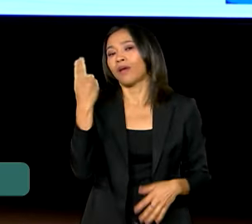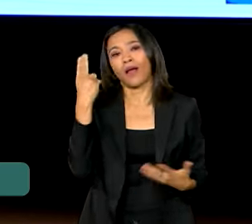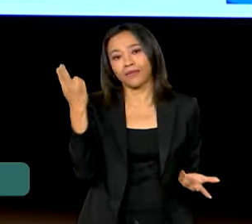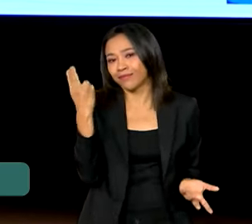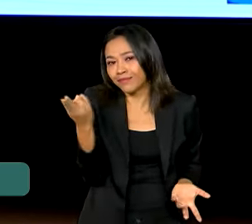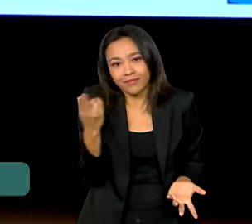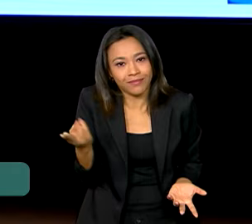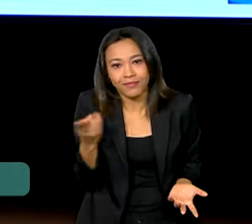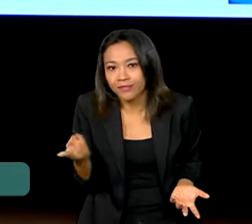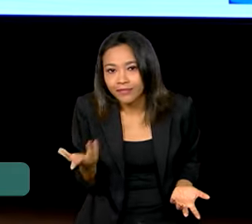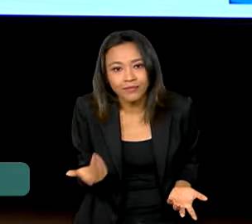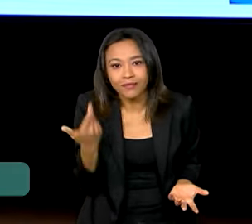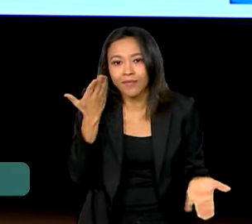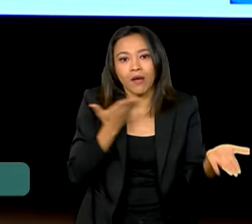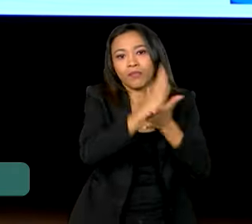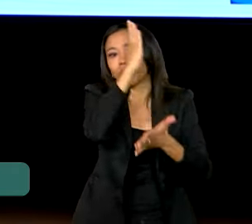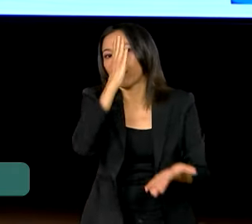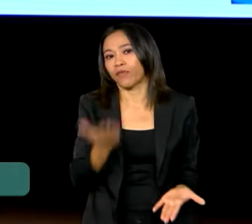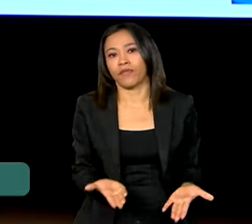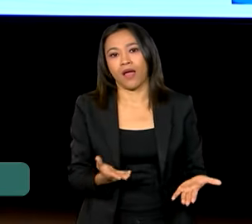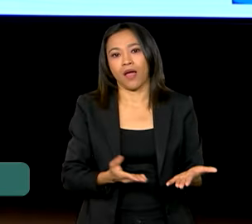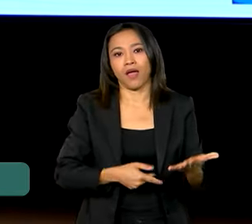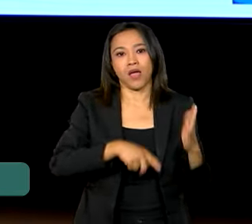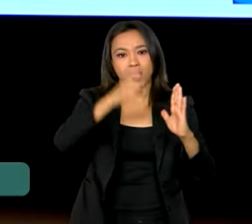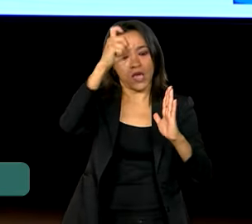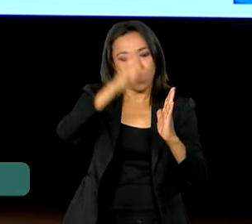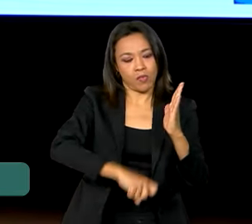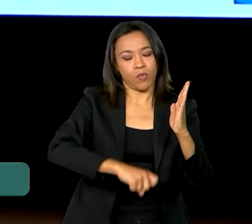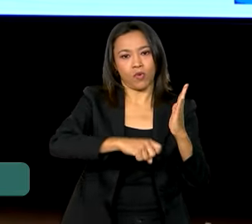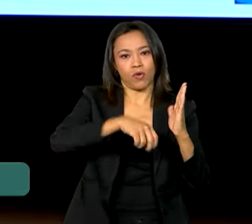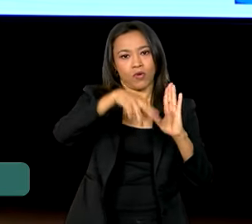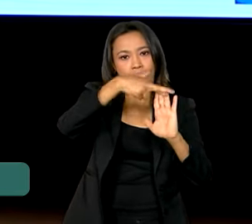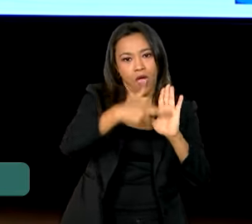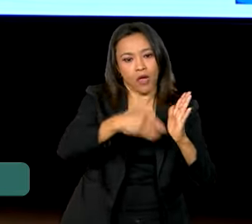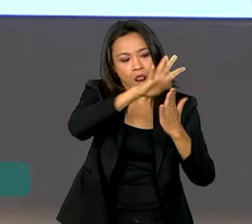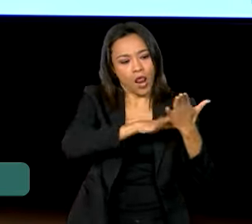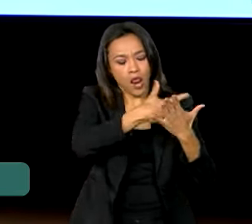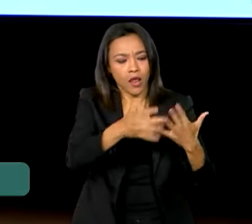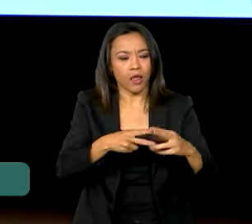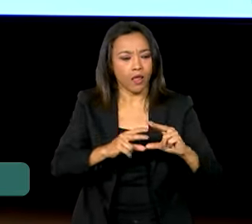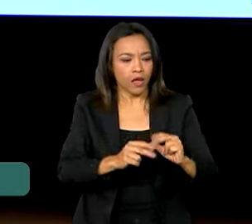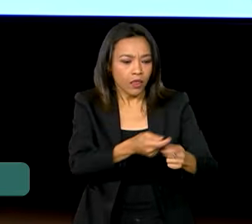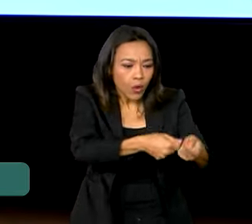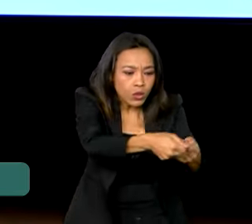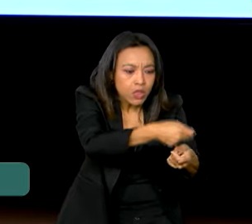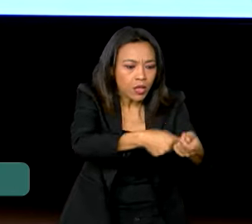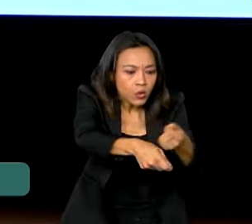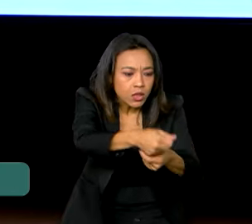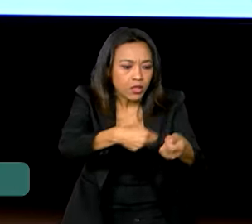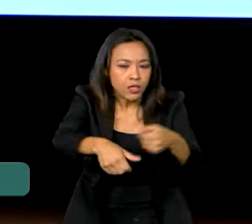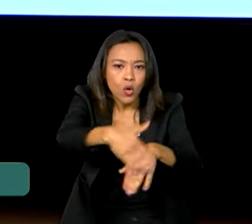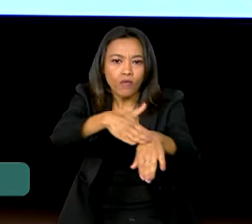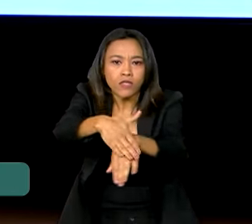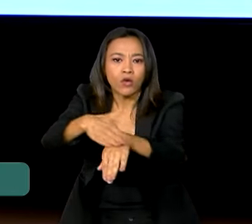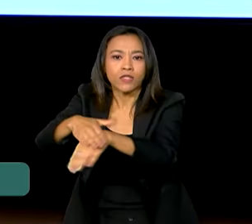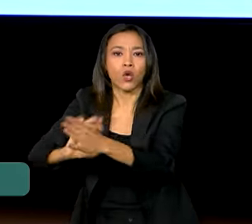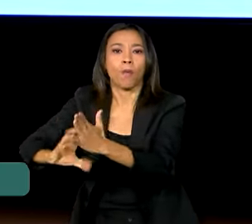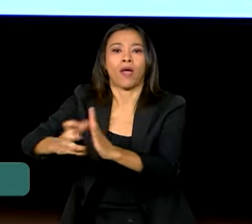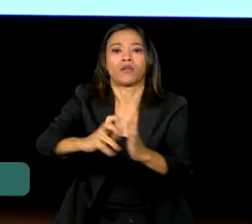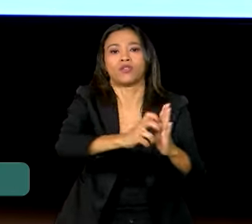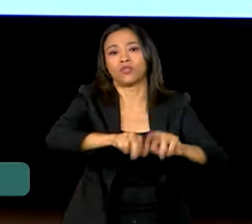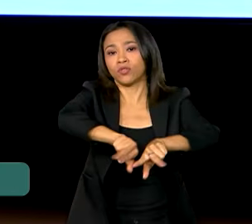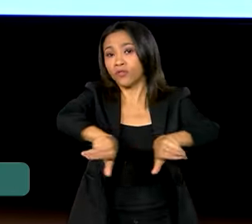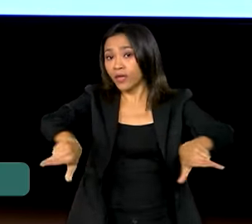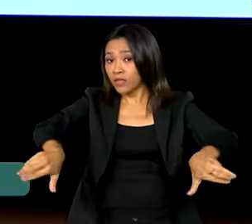envergadura, negociando com partidos tão diferentes. Nós não podemos nos acomodar. Nós